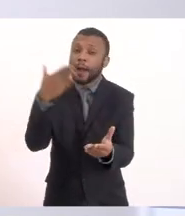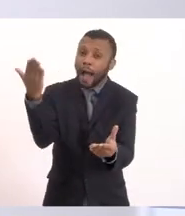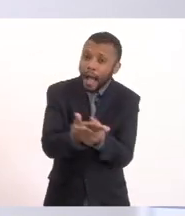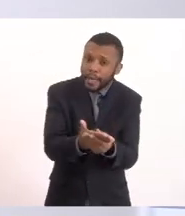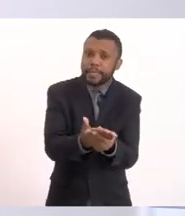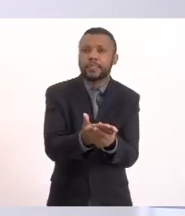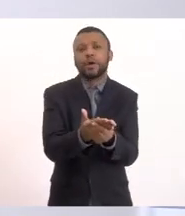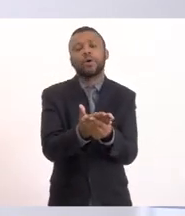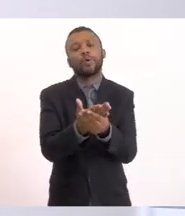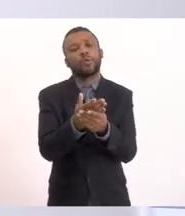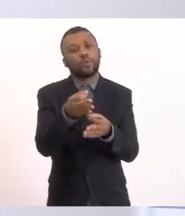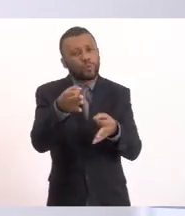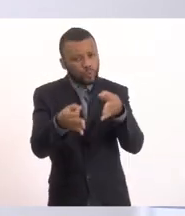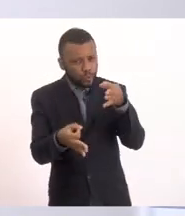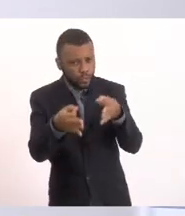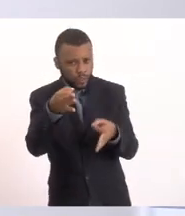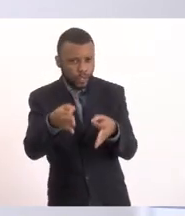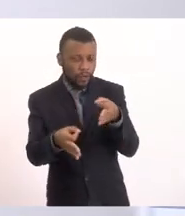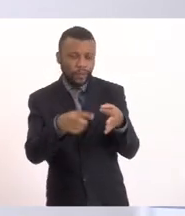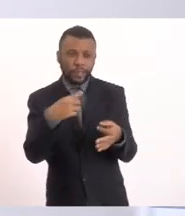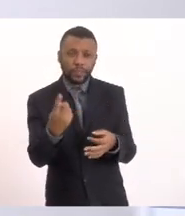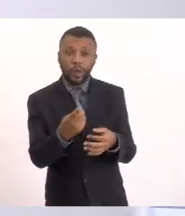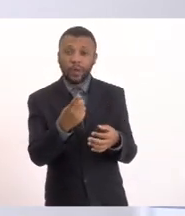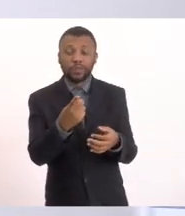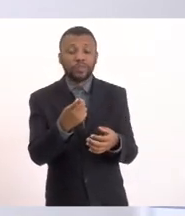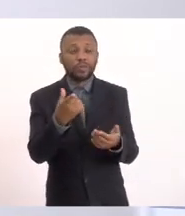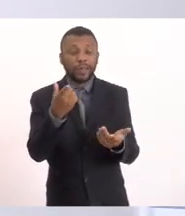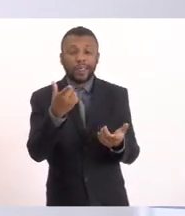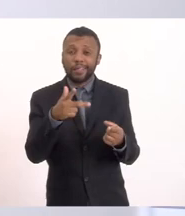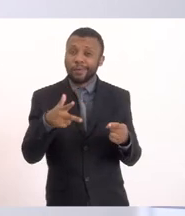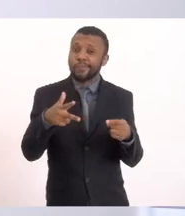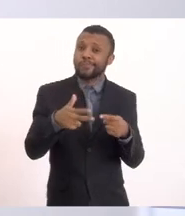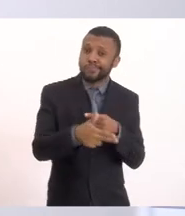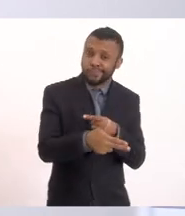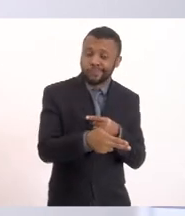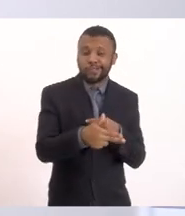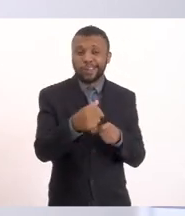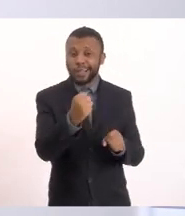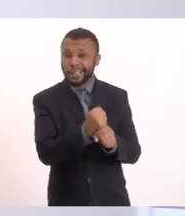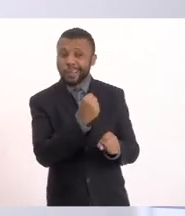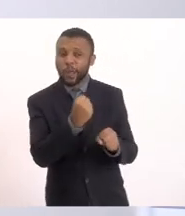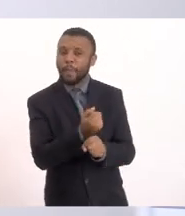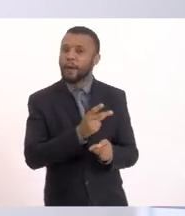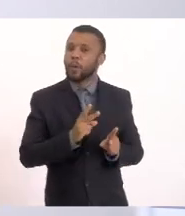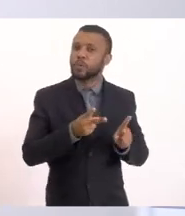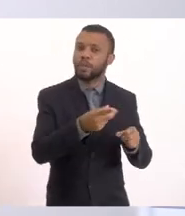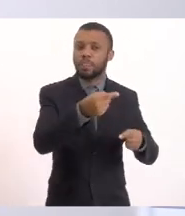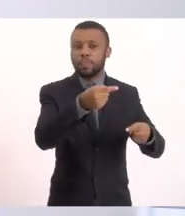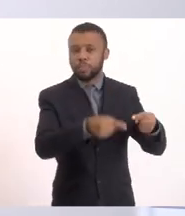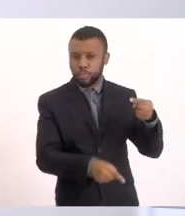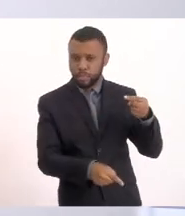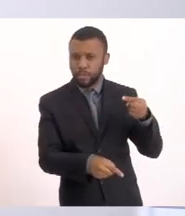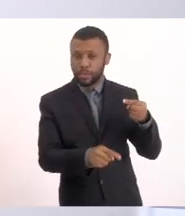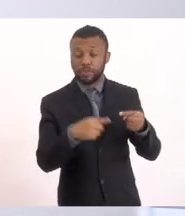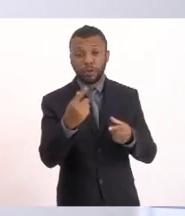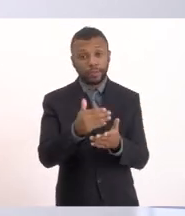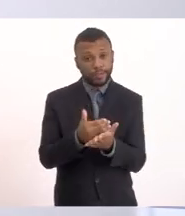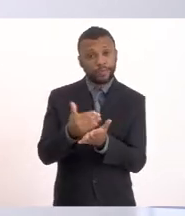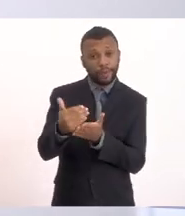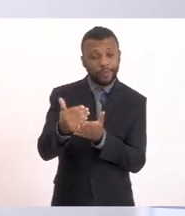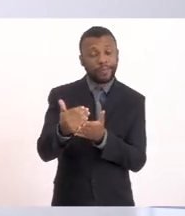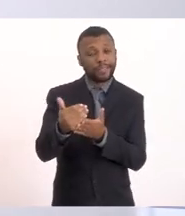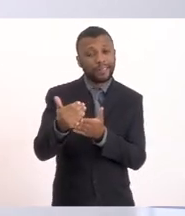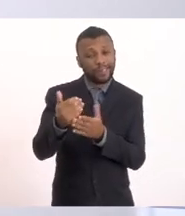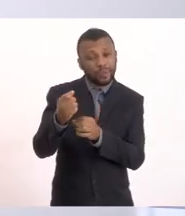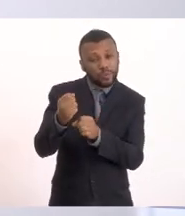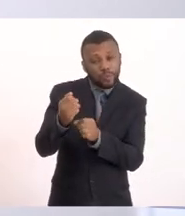que nos impediu de dar continuidade a obras que tinham sido desenhadas desde o início da década de 2000 ali